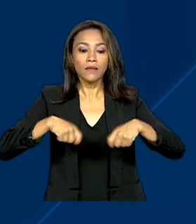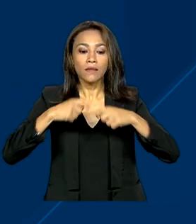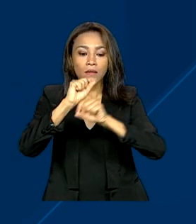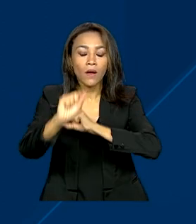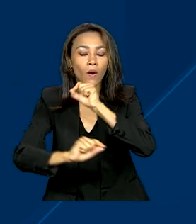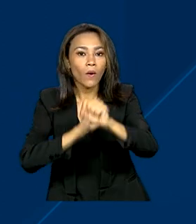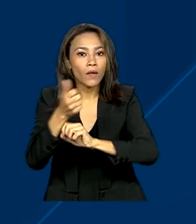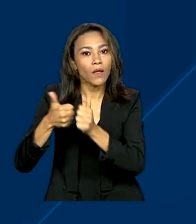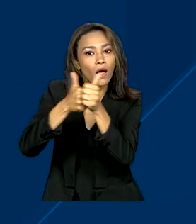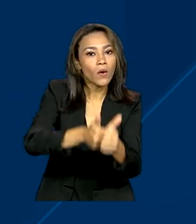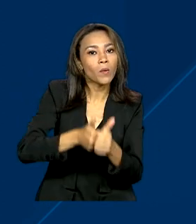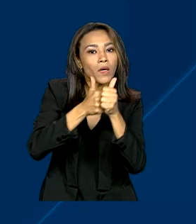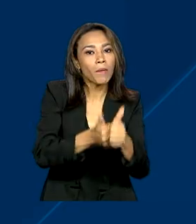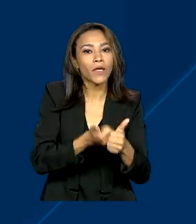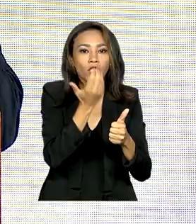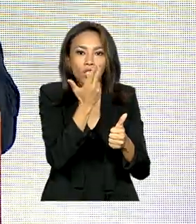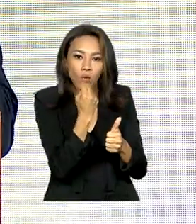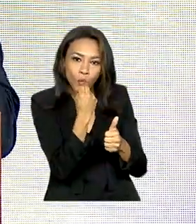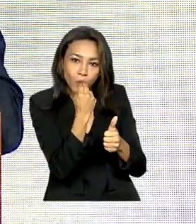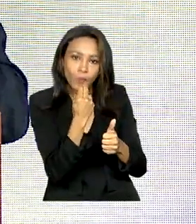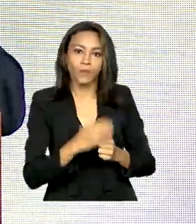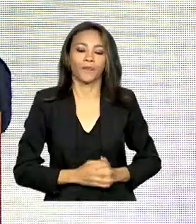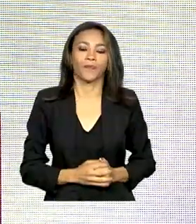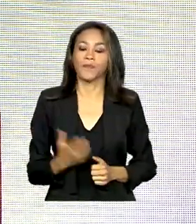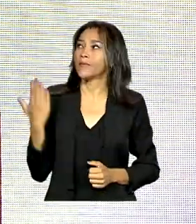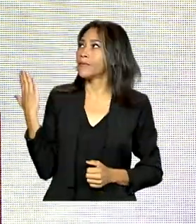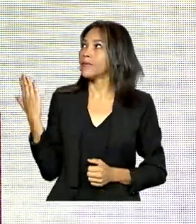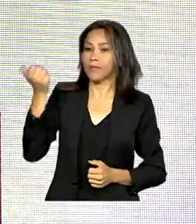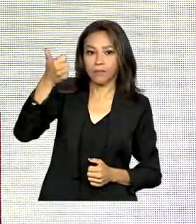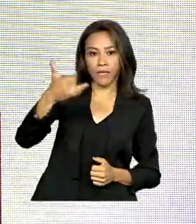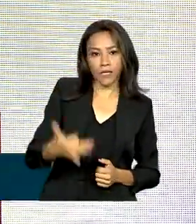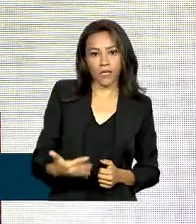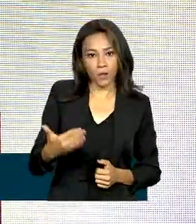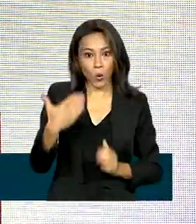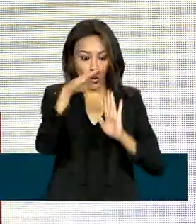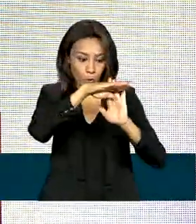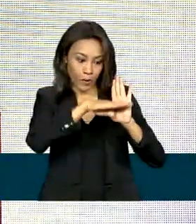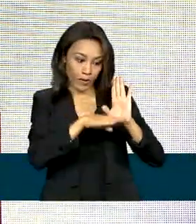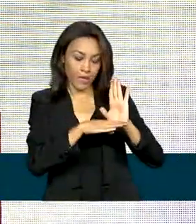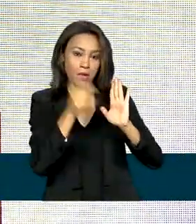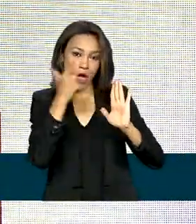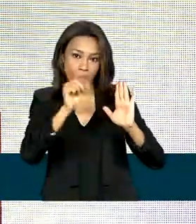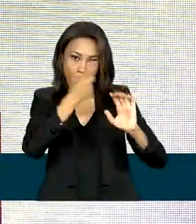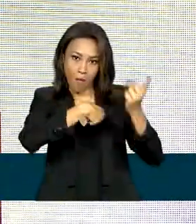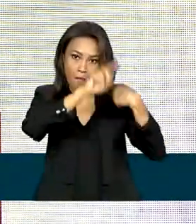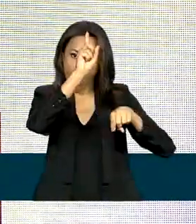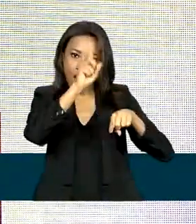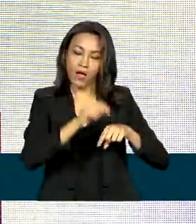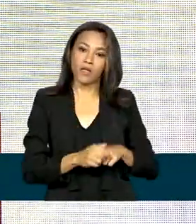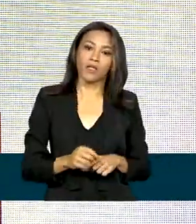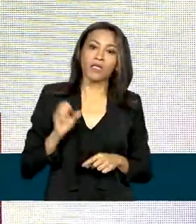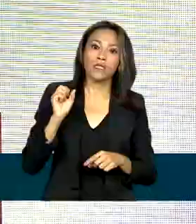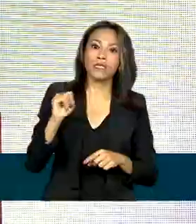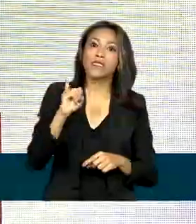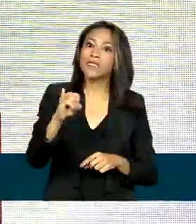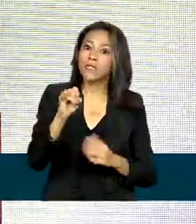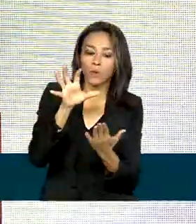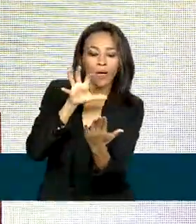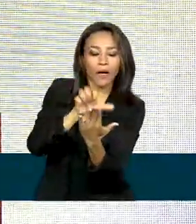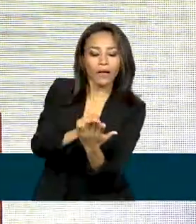por acompanhamento nutricional. O programa só dará certo se o cadastro permitir